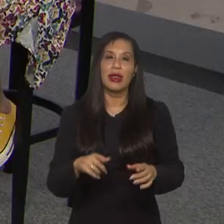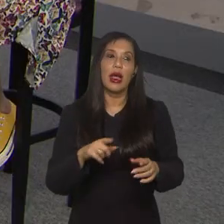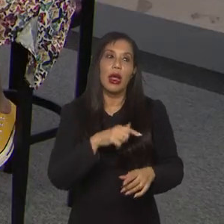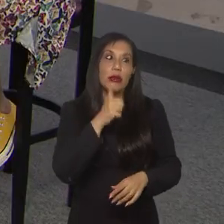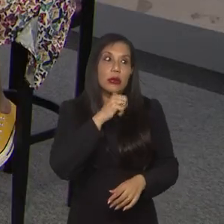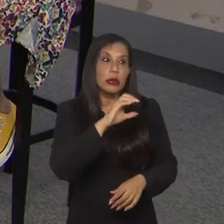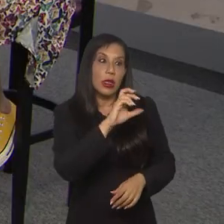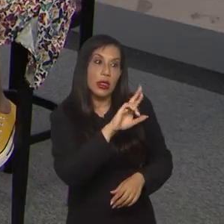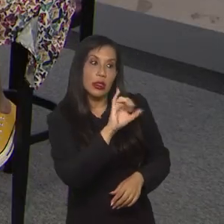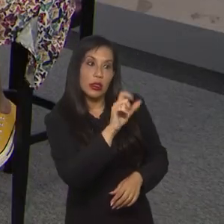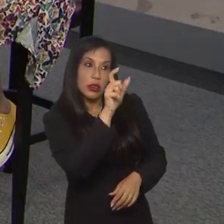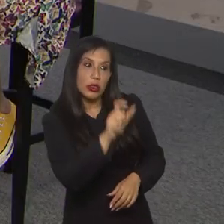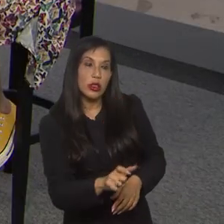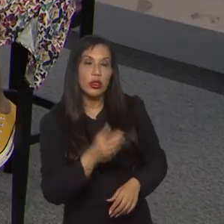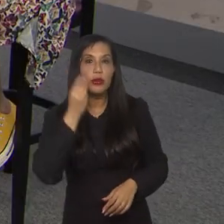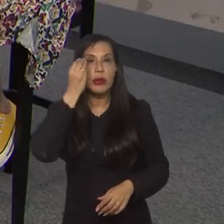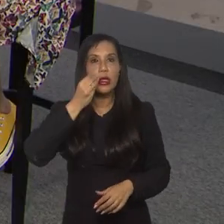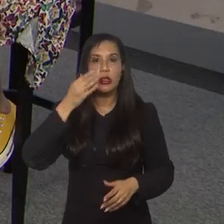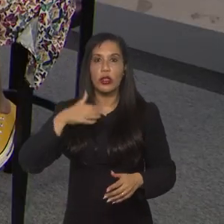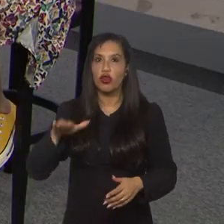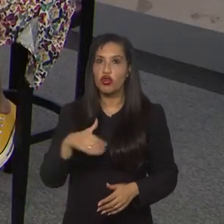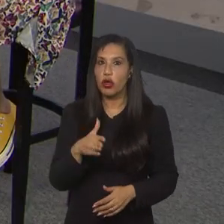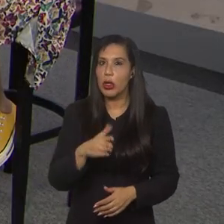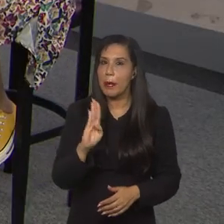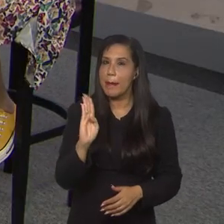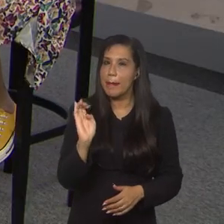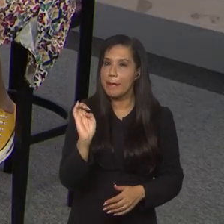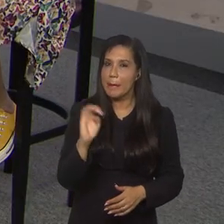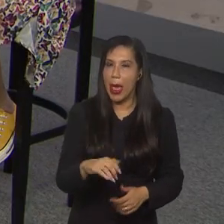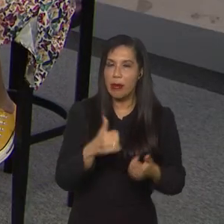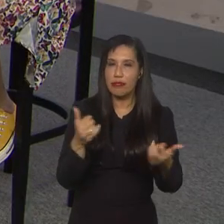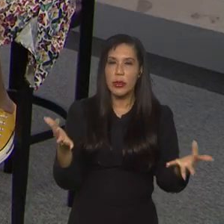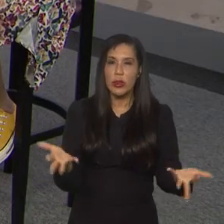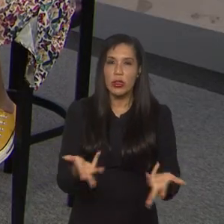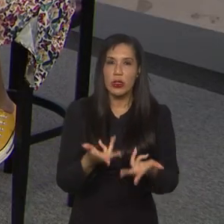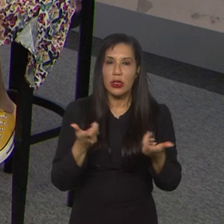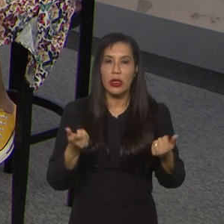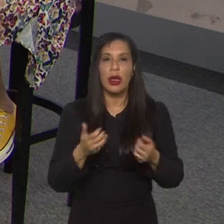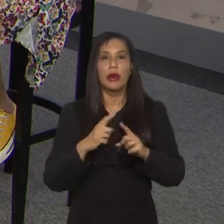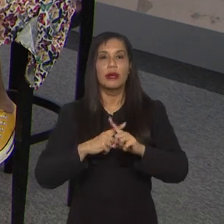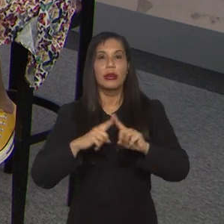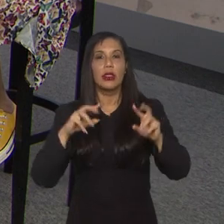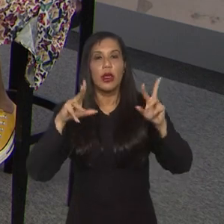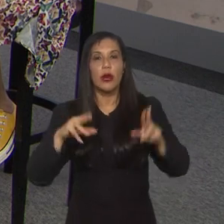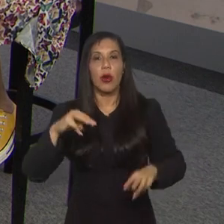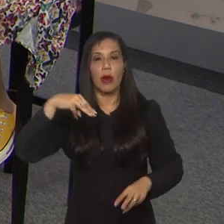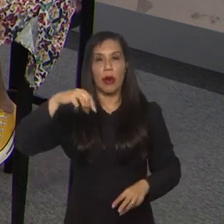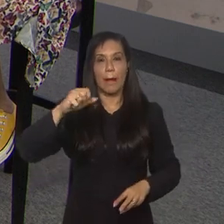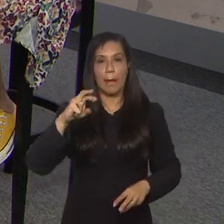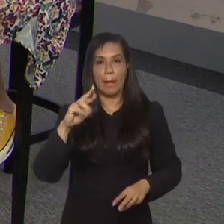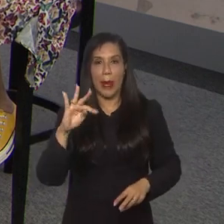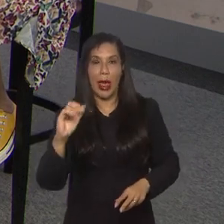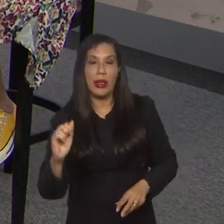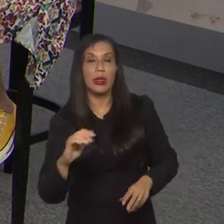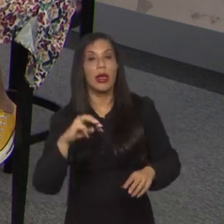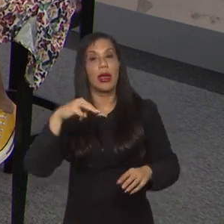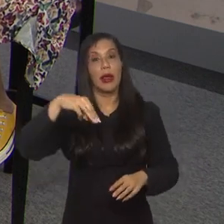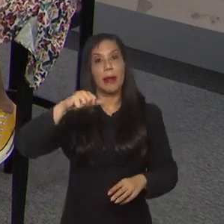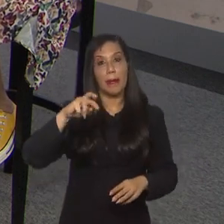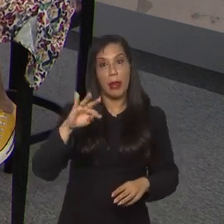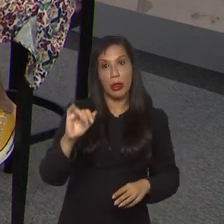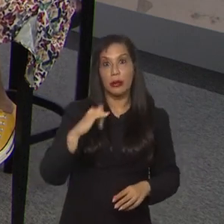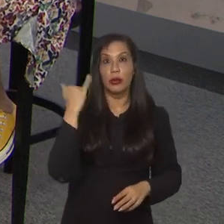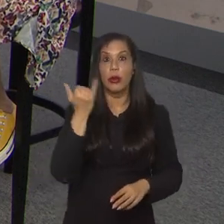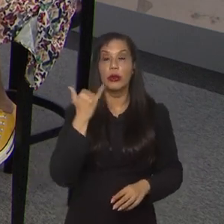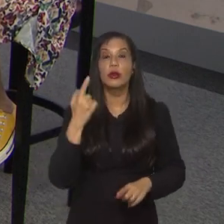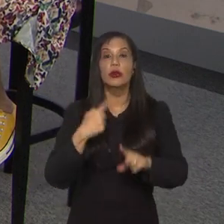experiência, está jogando muito bem e eu acho que, tal como a Marta, vai ter um momento em que a Marta vai ser decisiva,